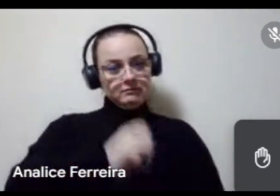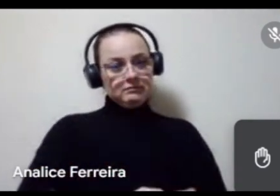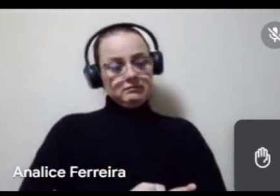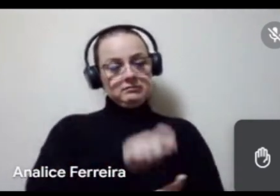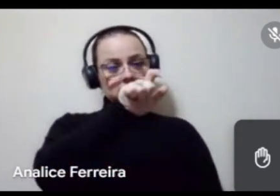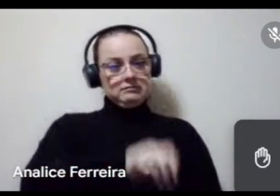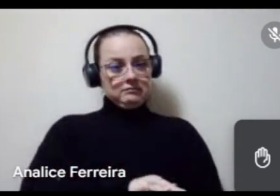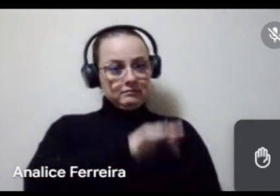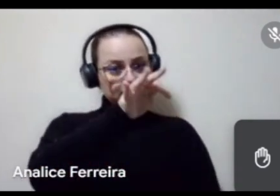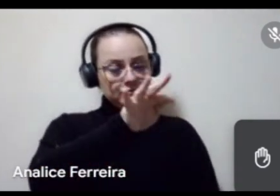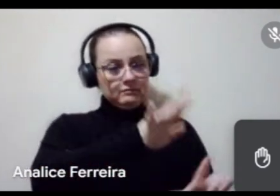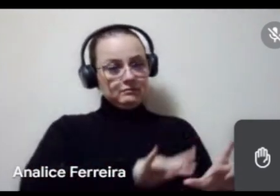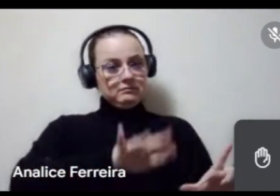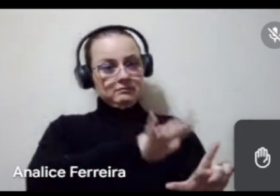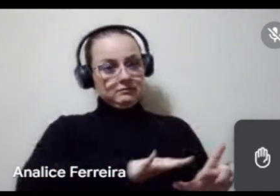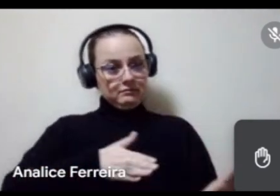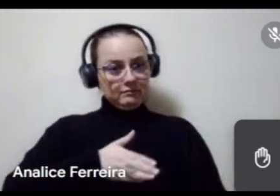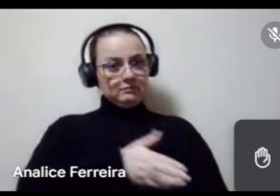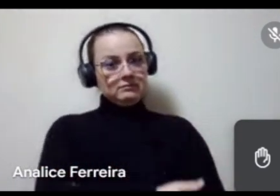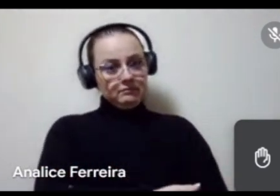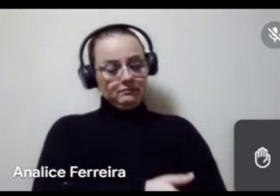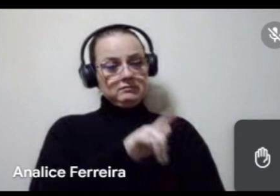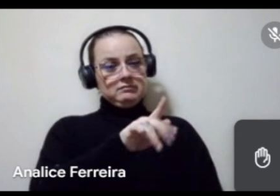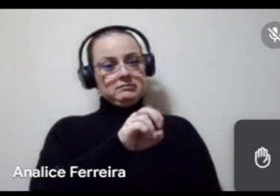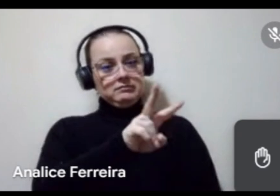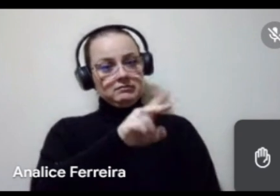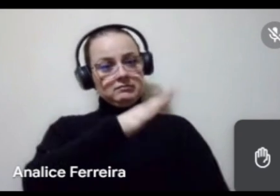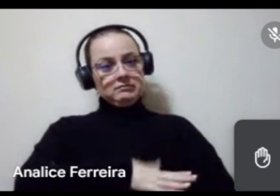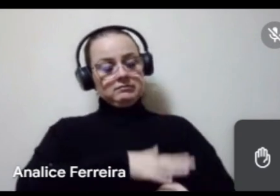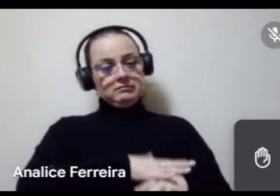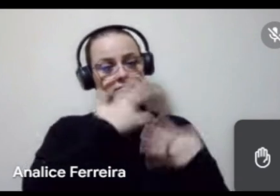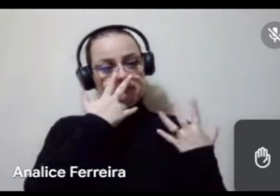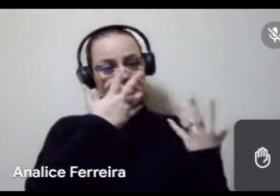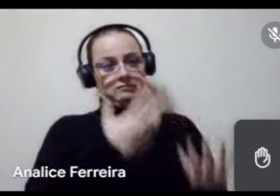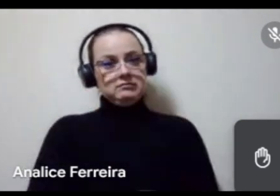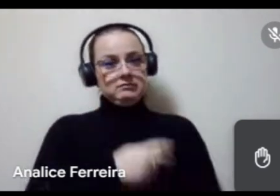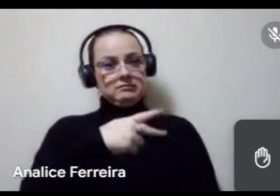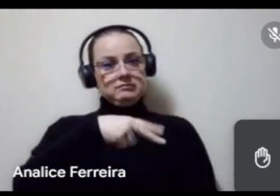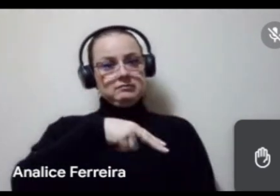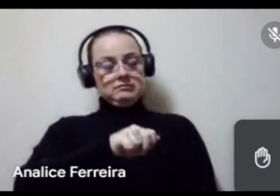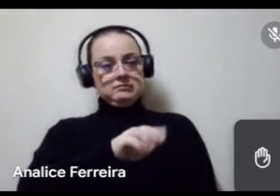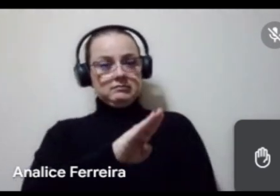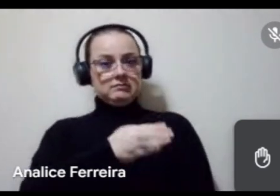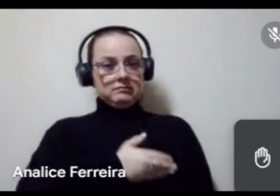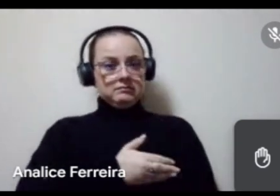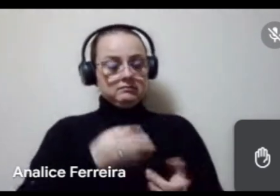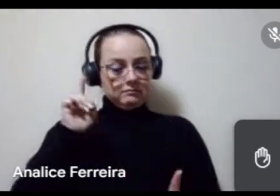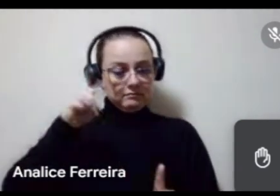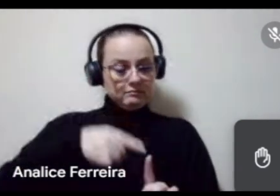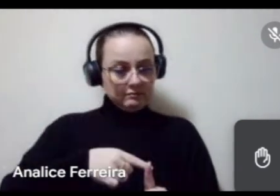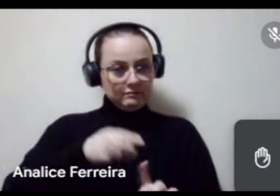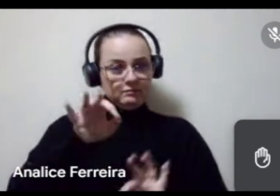federativo na plataforma TransfereGolpe no momento da adesão à PNAV. Assim, a partir das metas e ações